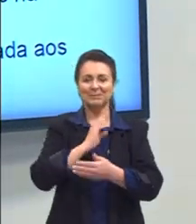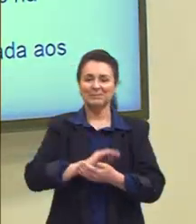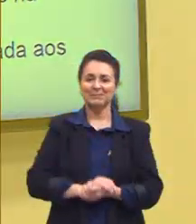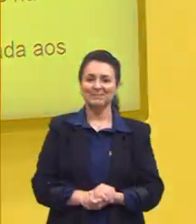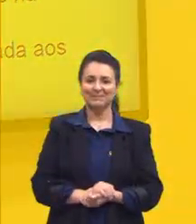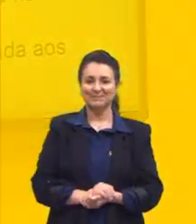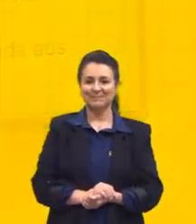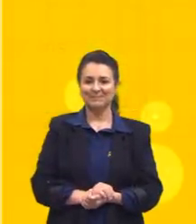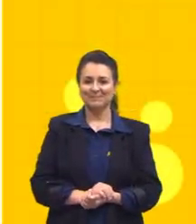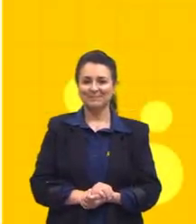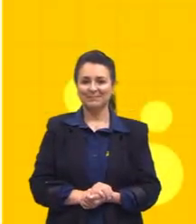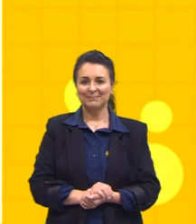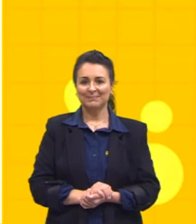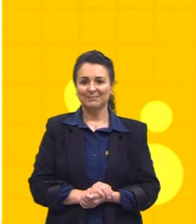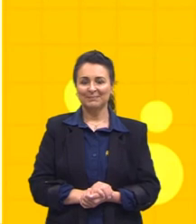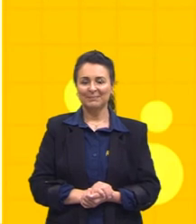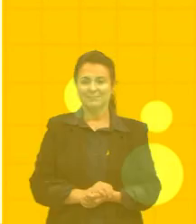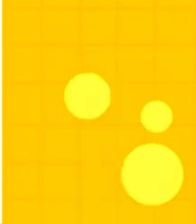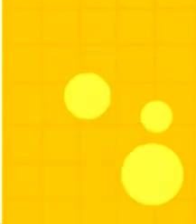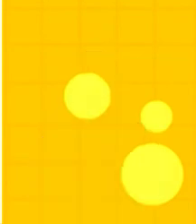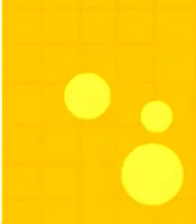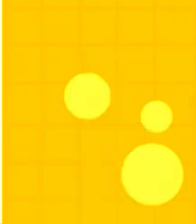A gente